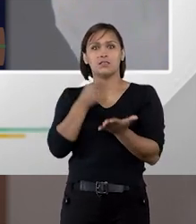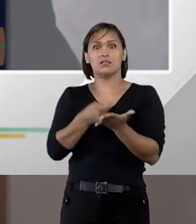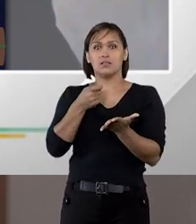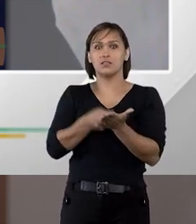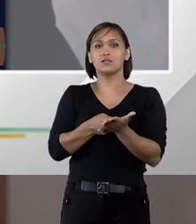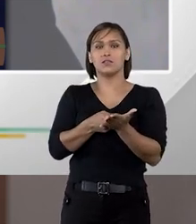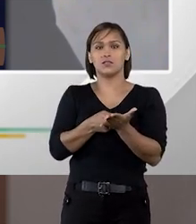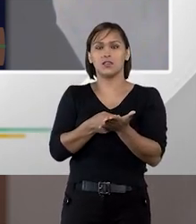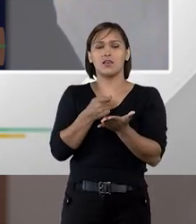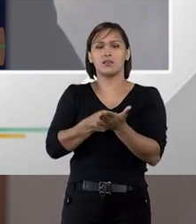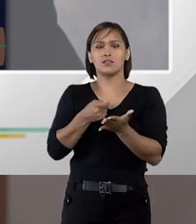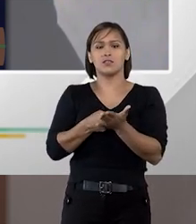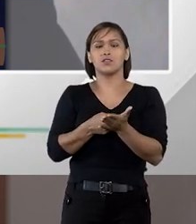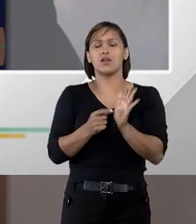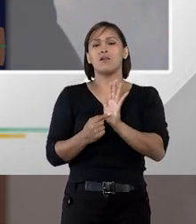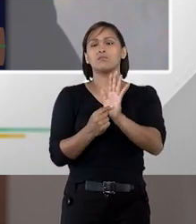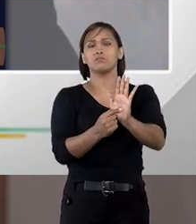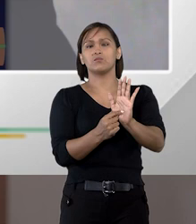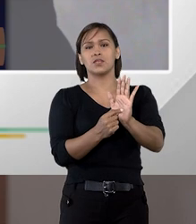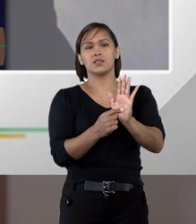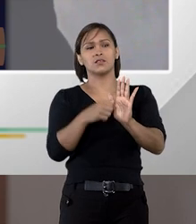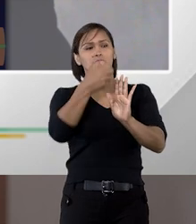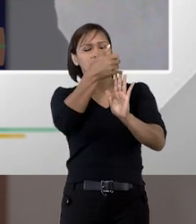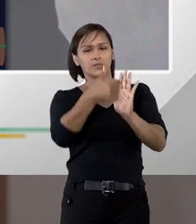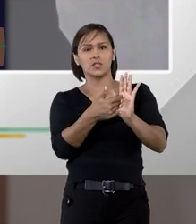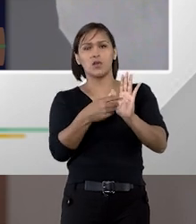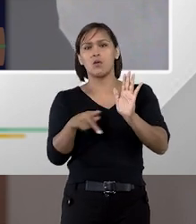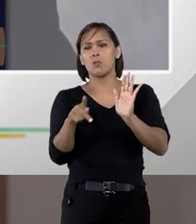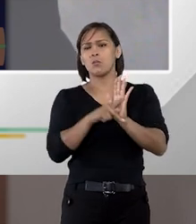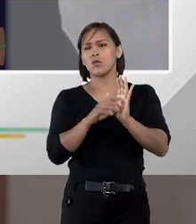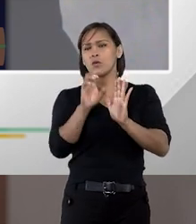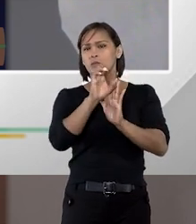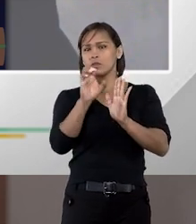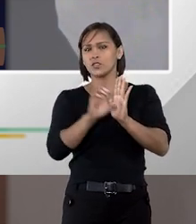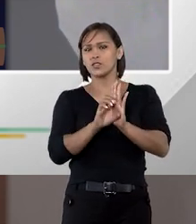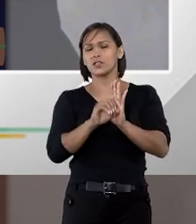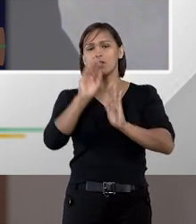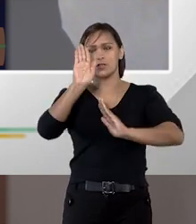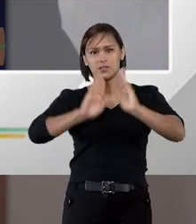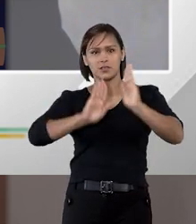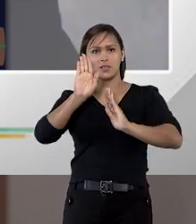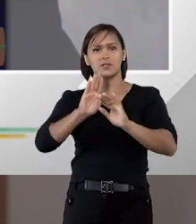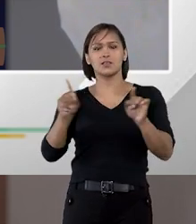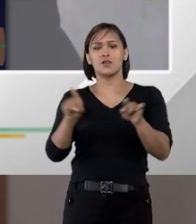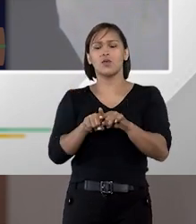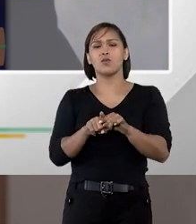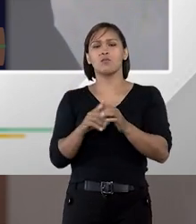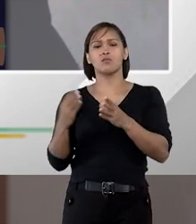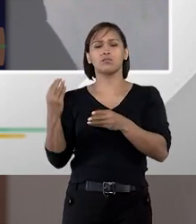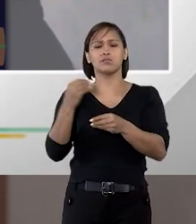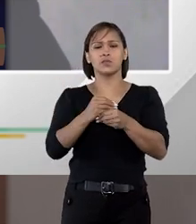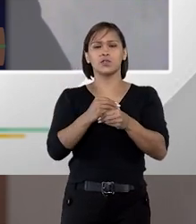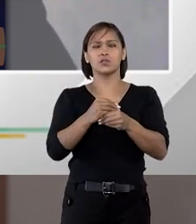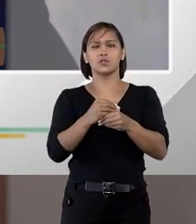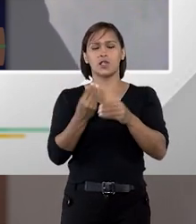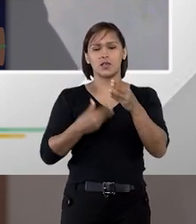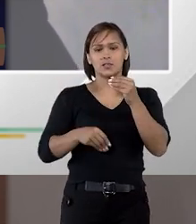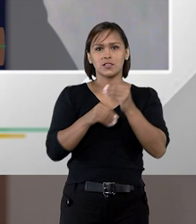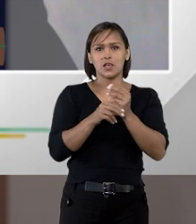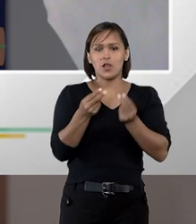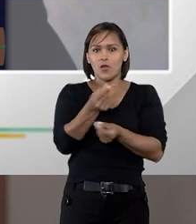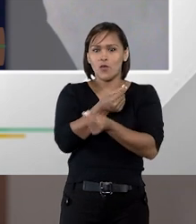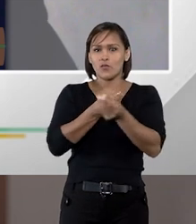exigia a apresentação no próprio edital de licitação como um dos seus anexos a